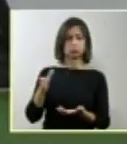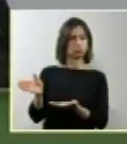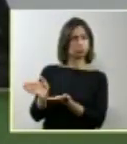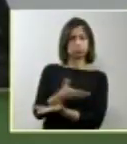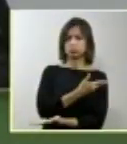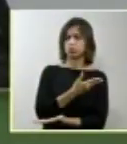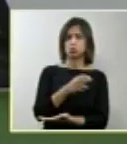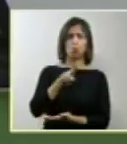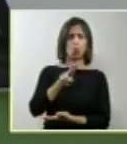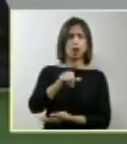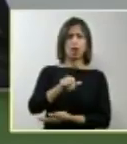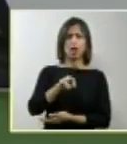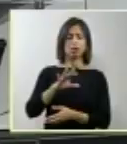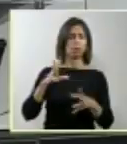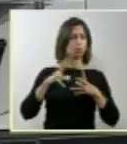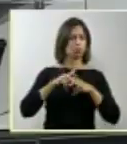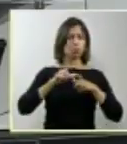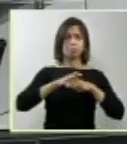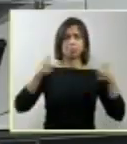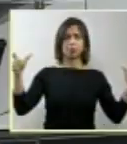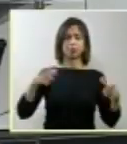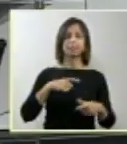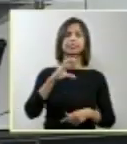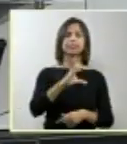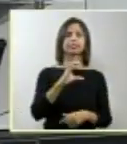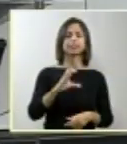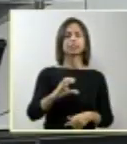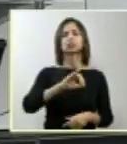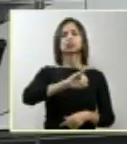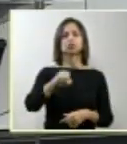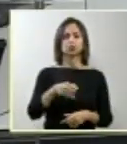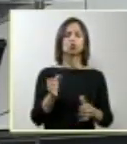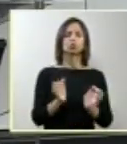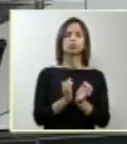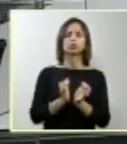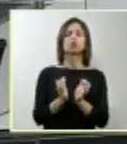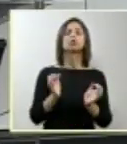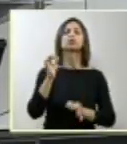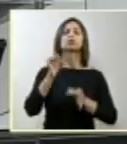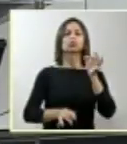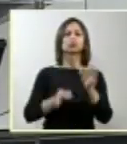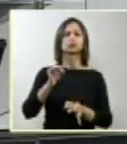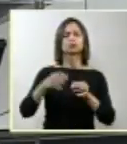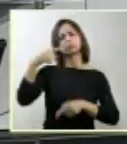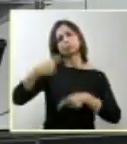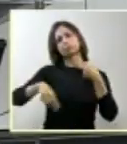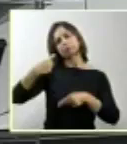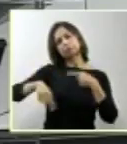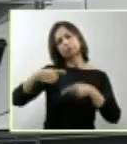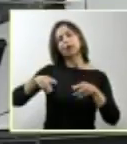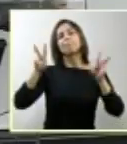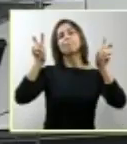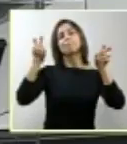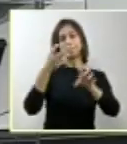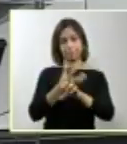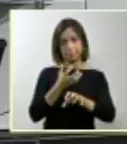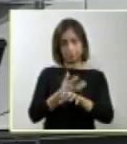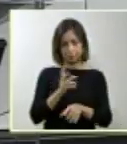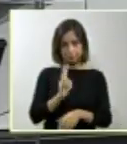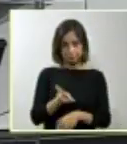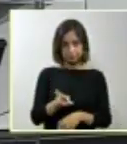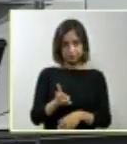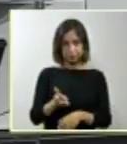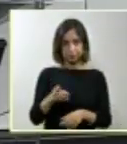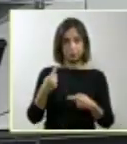unanimidade. Foi a CCJ, a Comissão de Constituição e Justiça, que necessariamente discutiu a mesma matéria, o mesmo projeto, e lá,